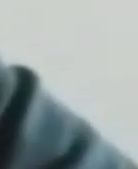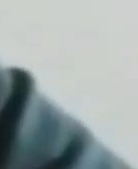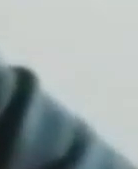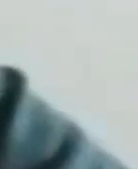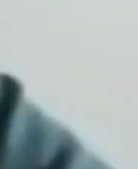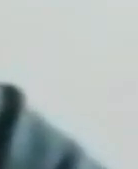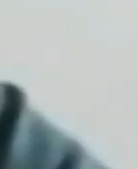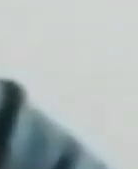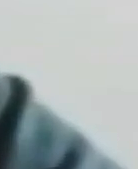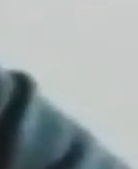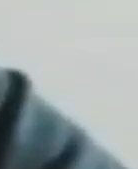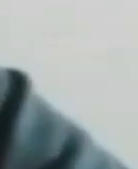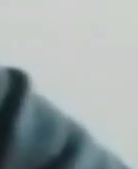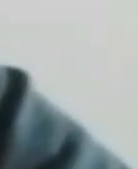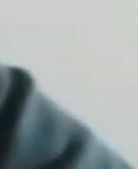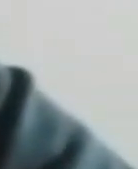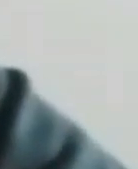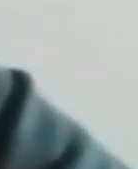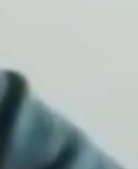Macedo, jornalista,